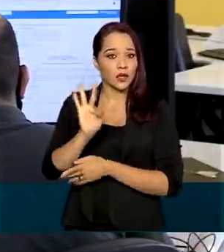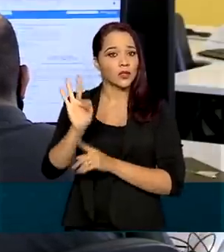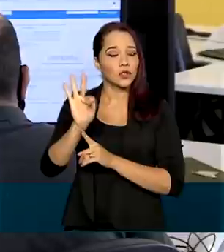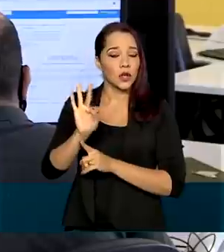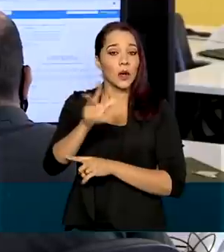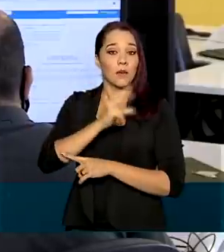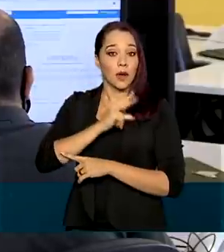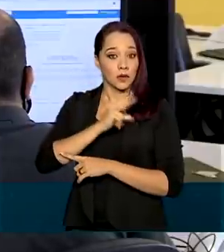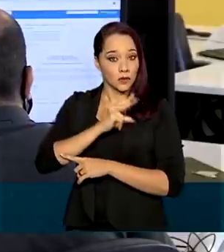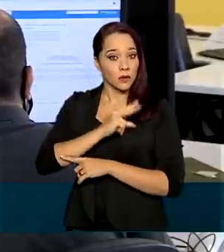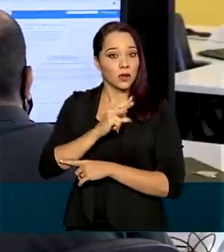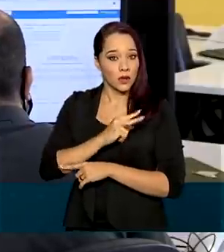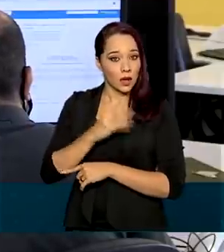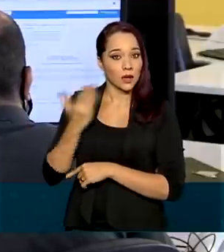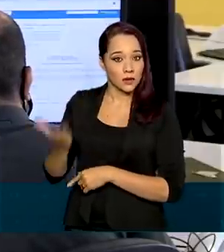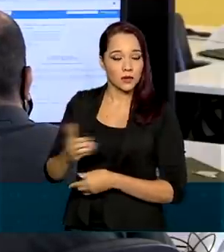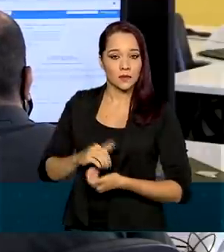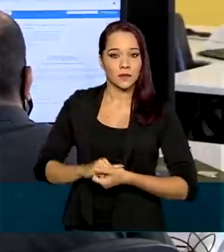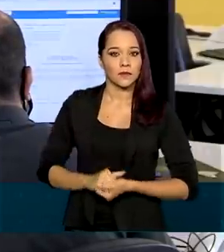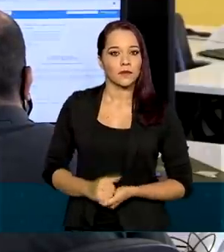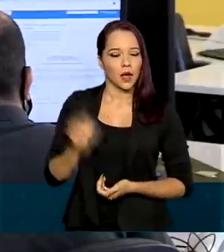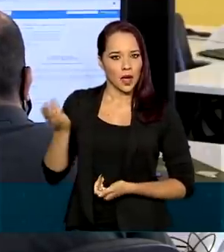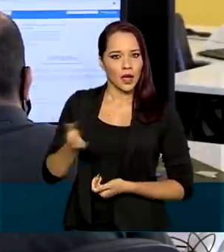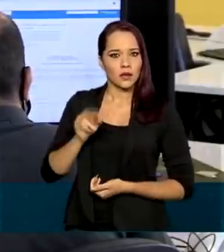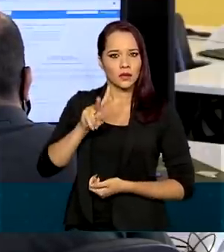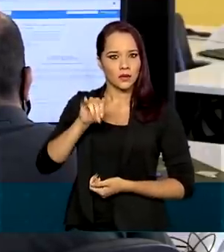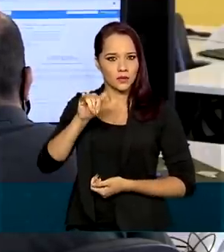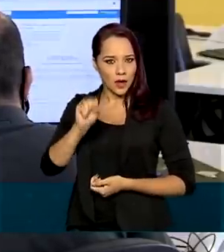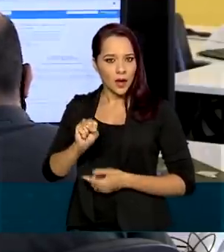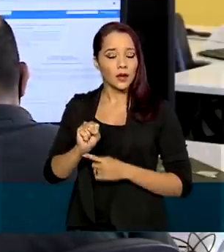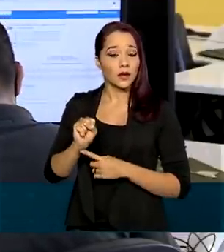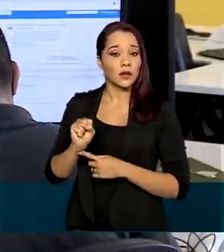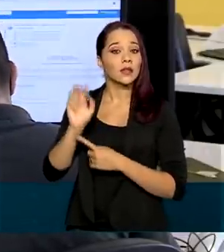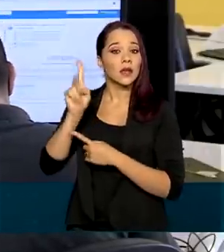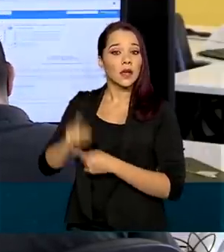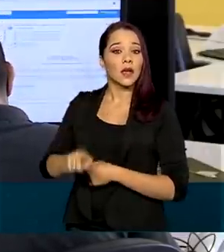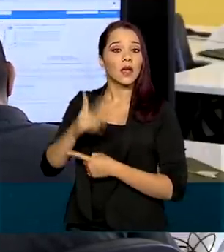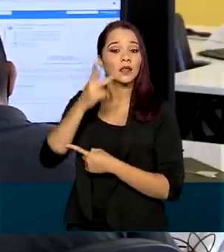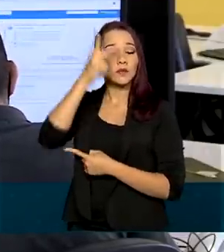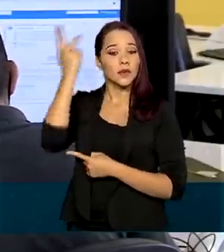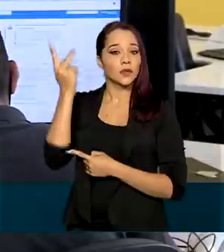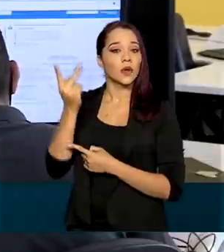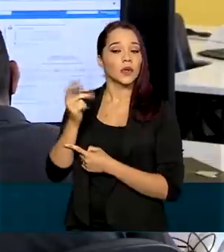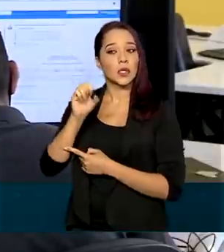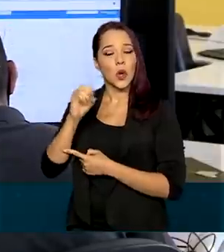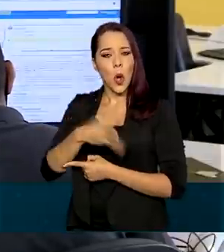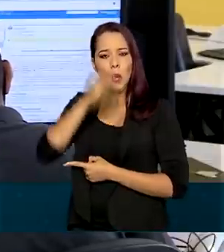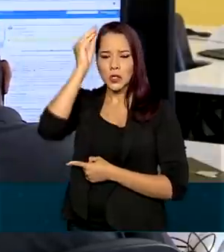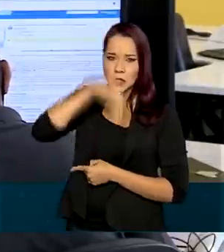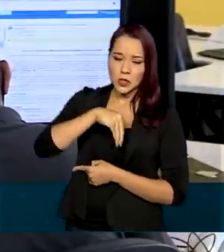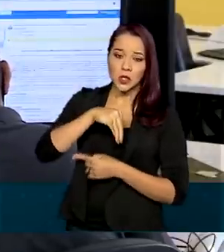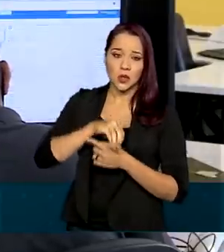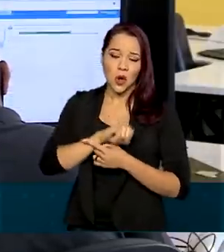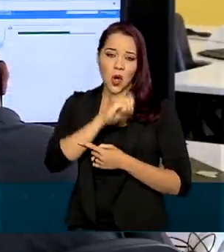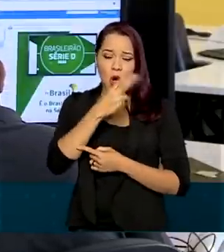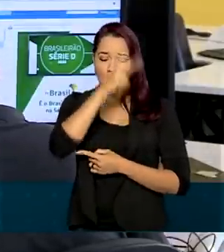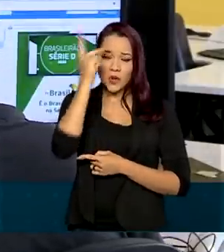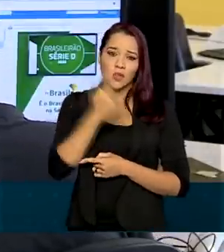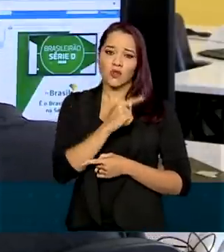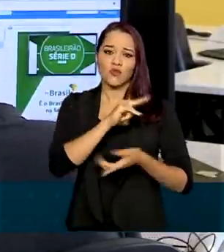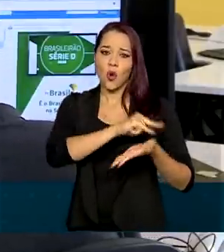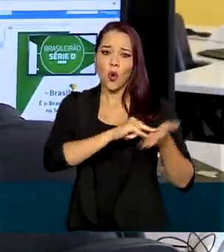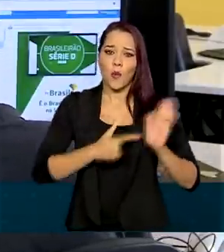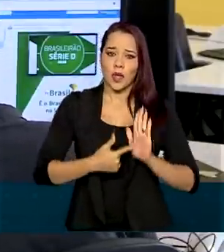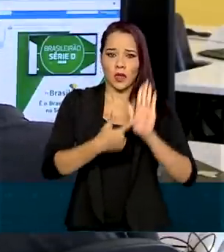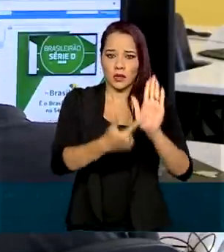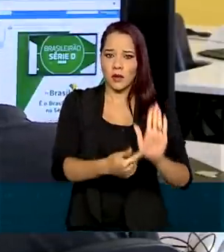particulares. Essas vagas remanescentes são de candidatos que ou desistiram ou não apresentaram